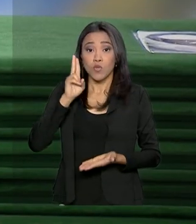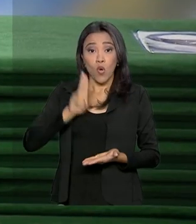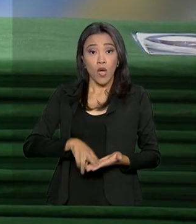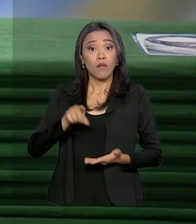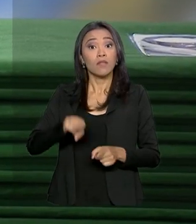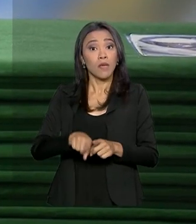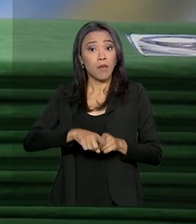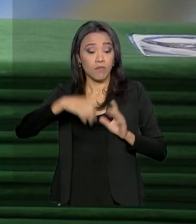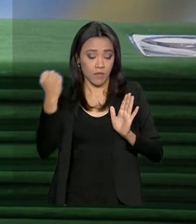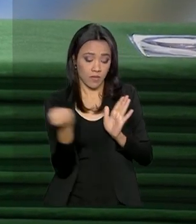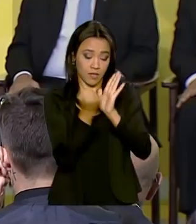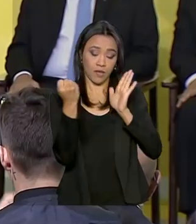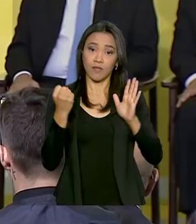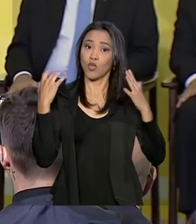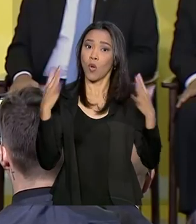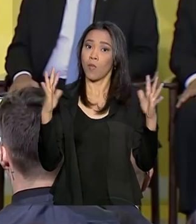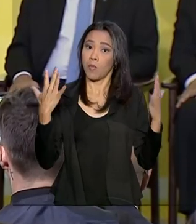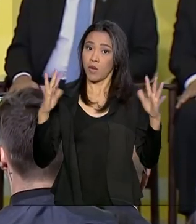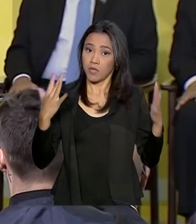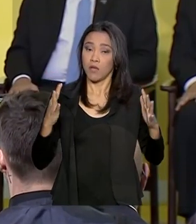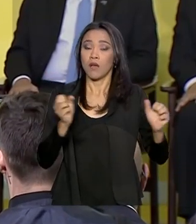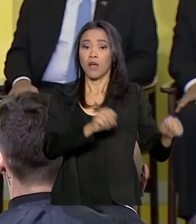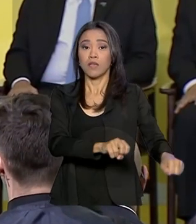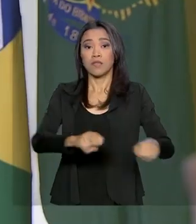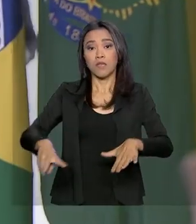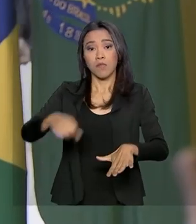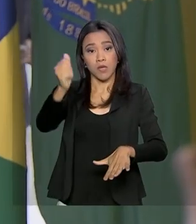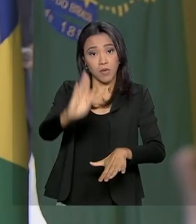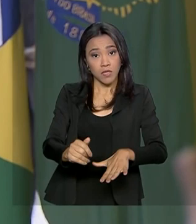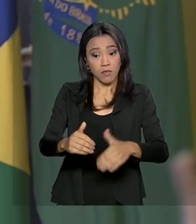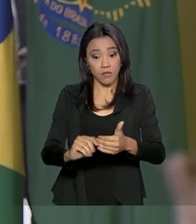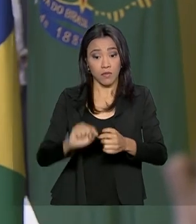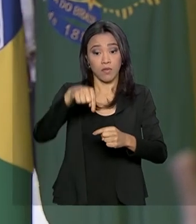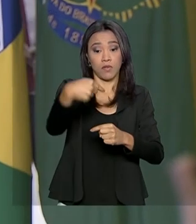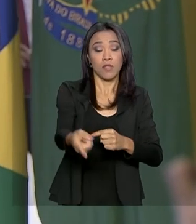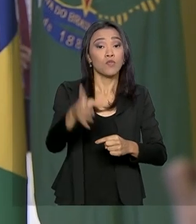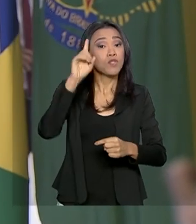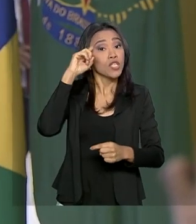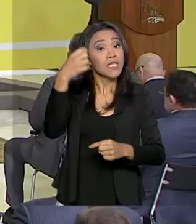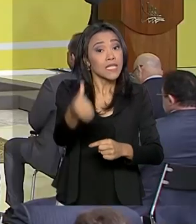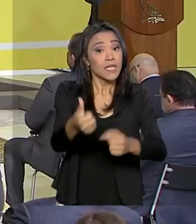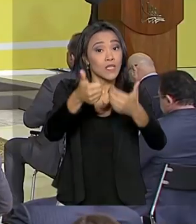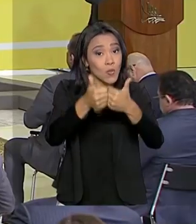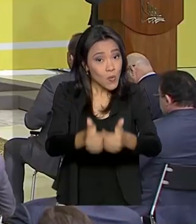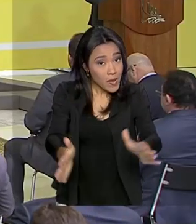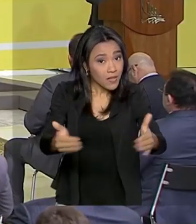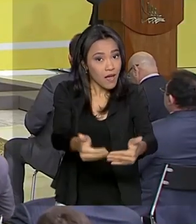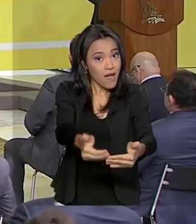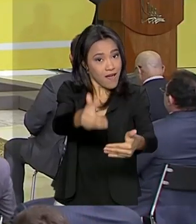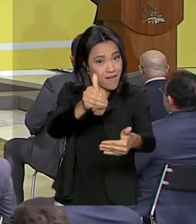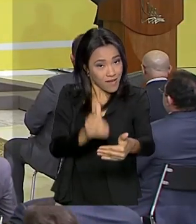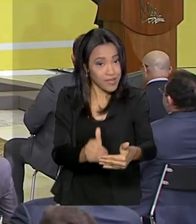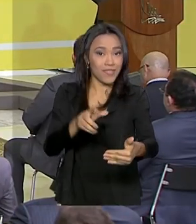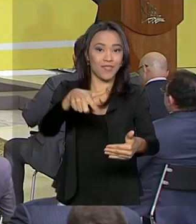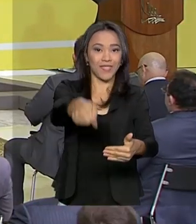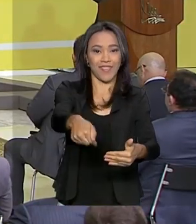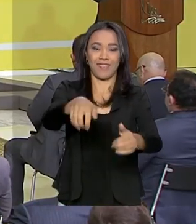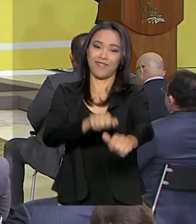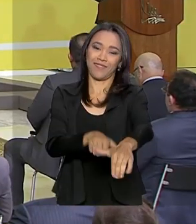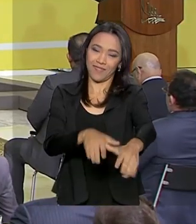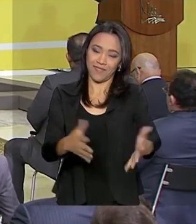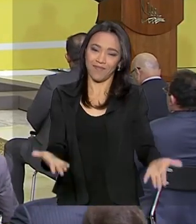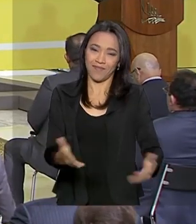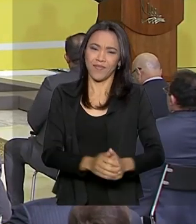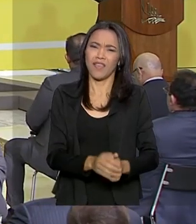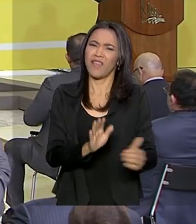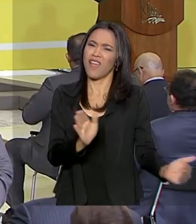selo especial comemorativo. A Semana do Brasil começa na próxima sexta-feira, dia 6, véspera do dia em que se comemora a Independência do Brasil